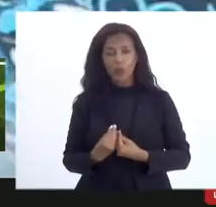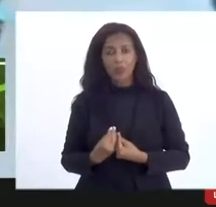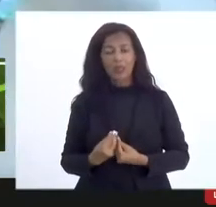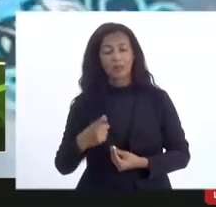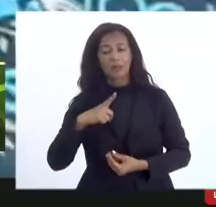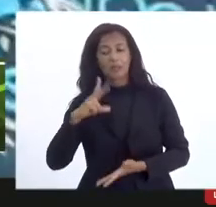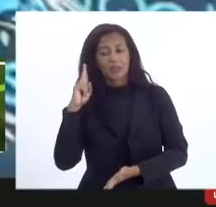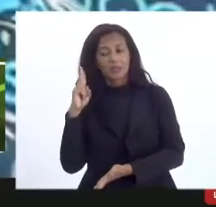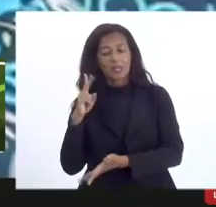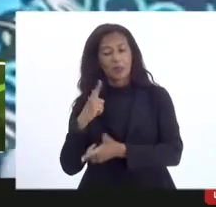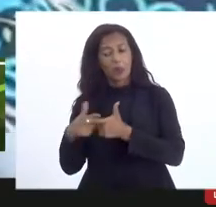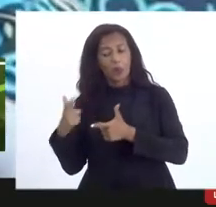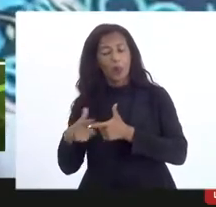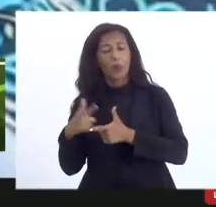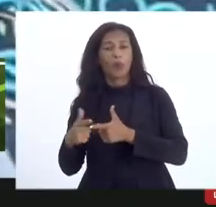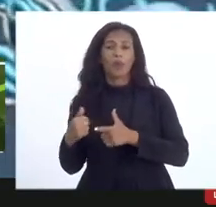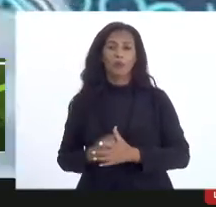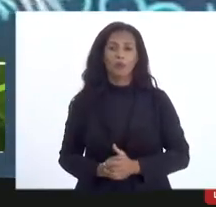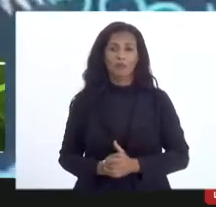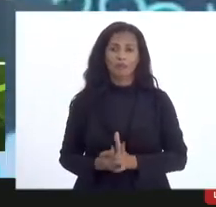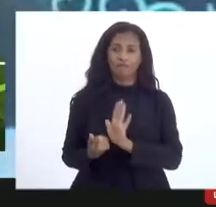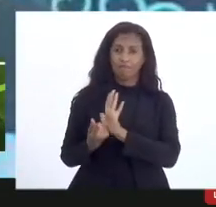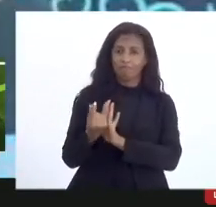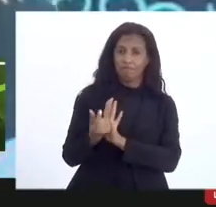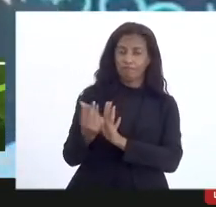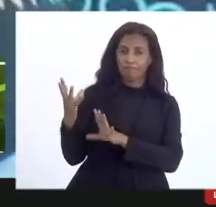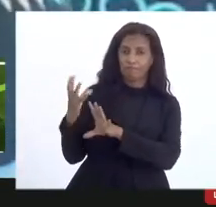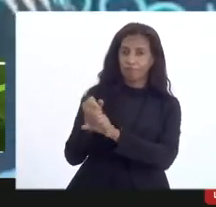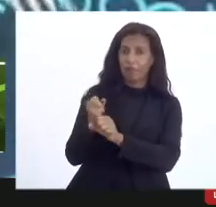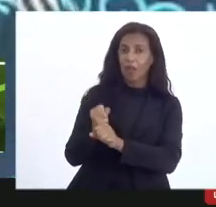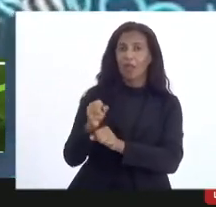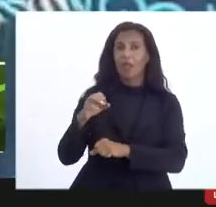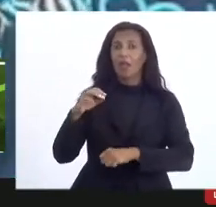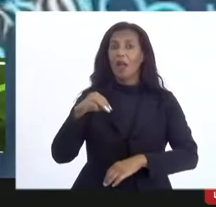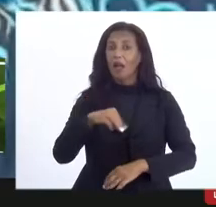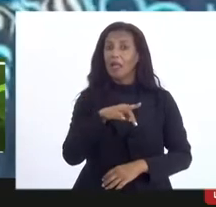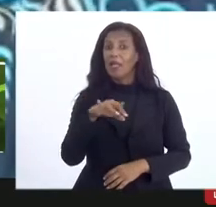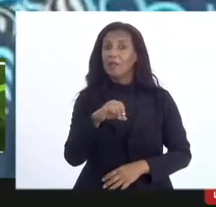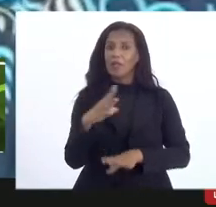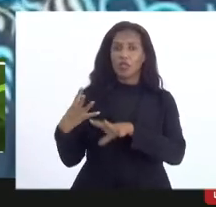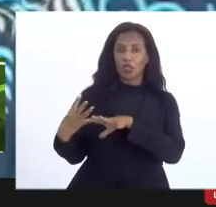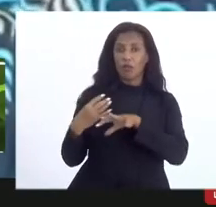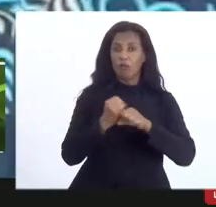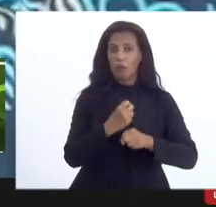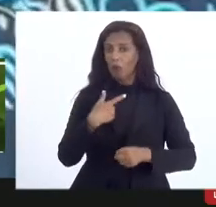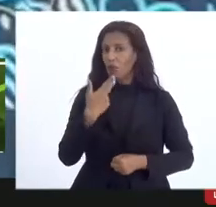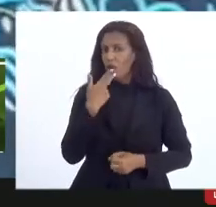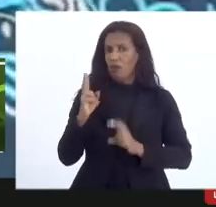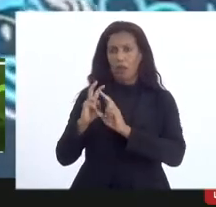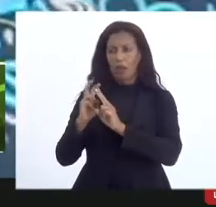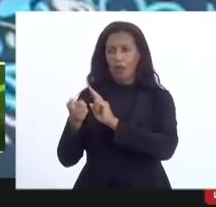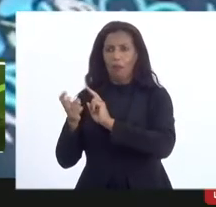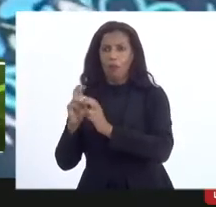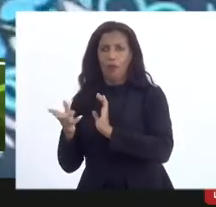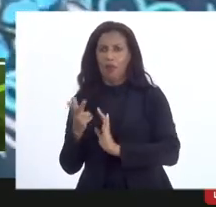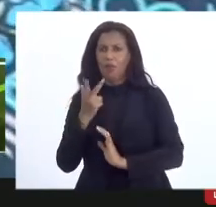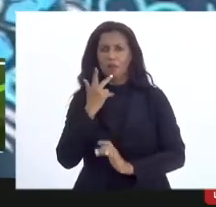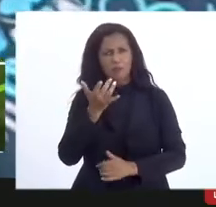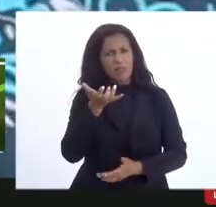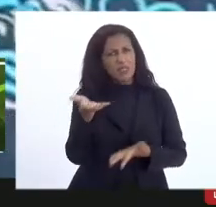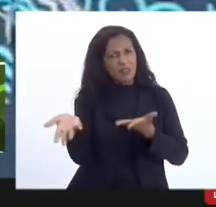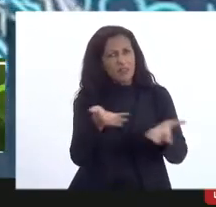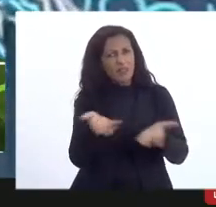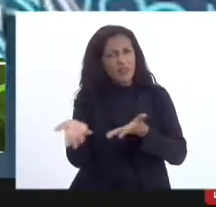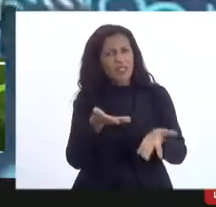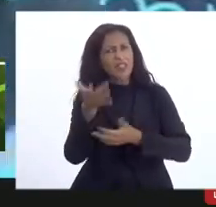sempre um problema na questão da prestação de conta aquele mestre que é formado na tradição e eu não estou aqui falando de mestre da capoeira apenas precisa facilitar que ele